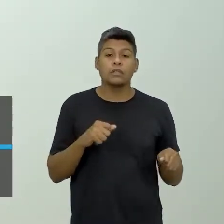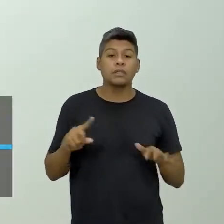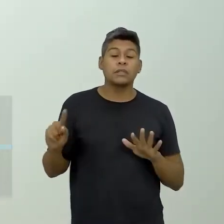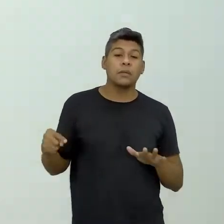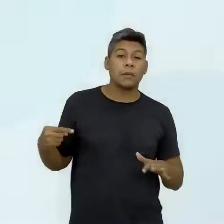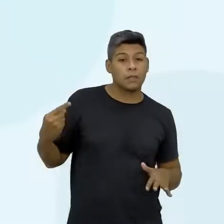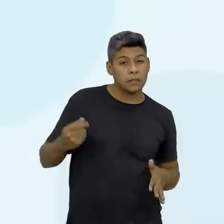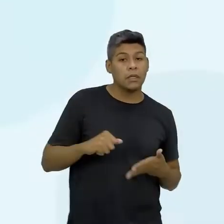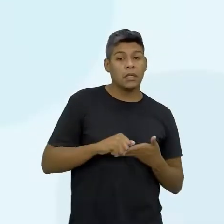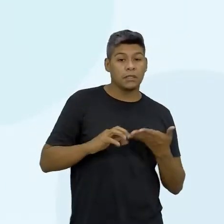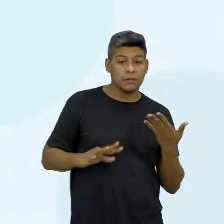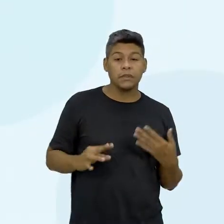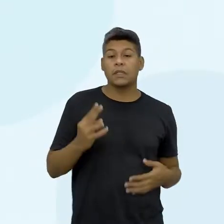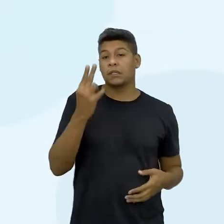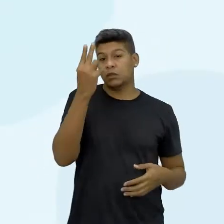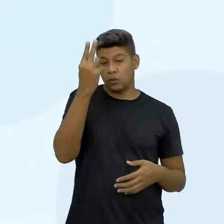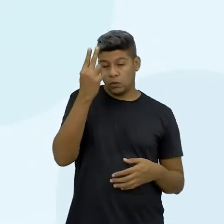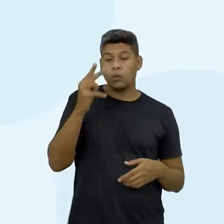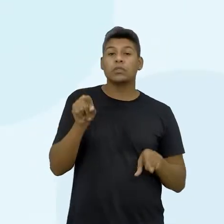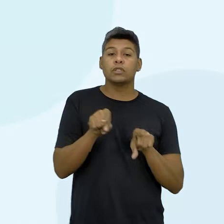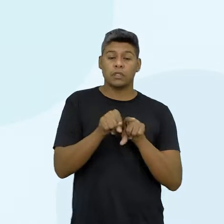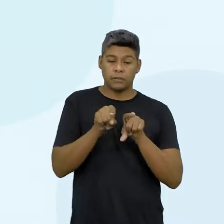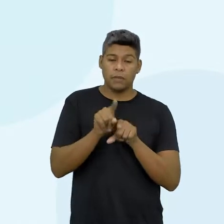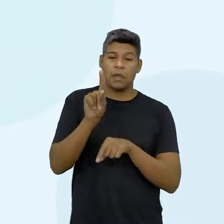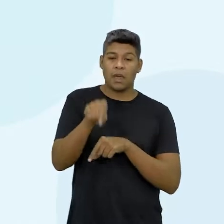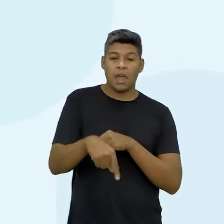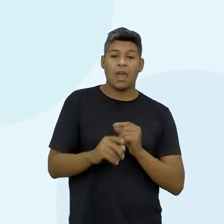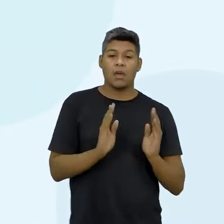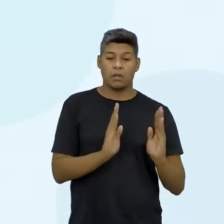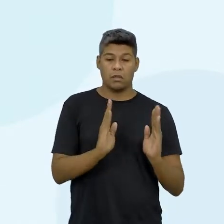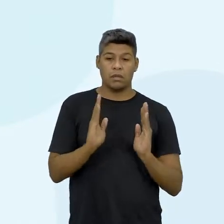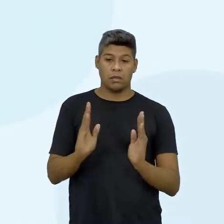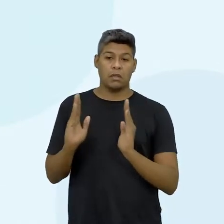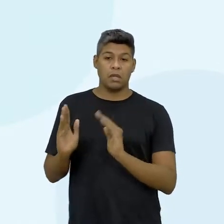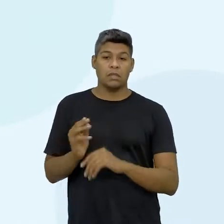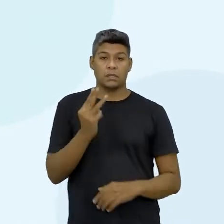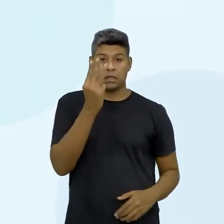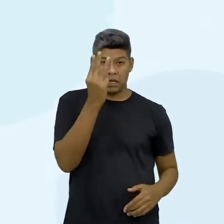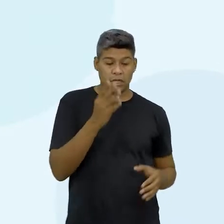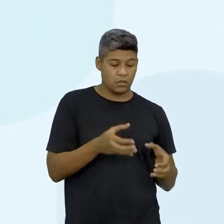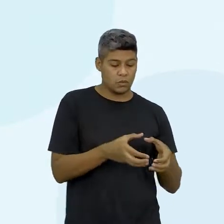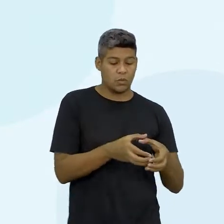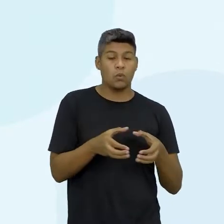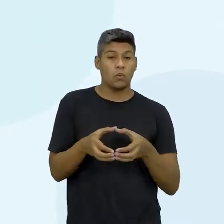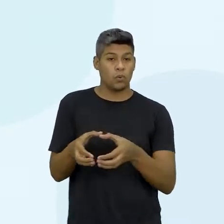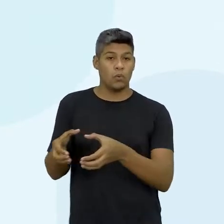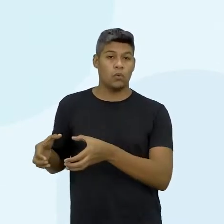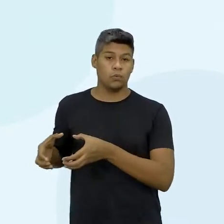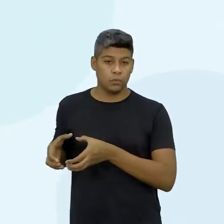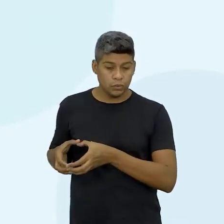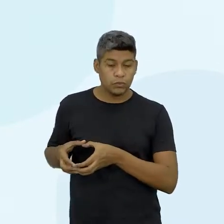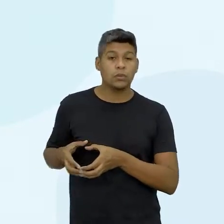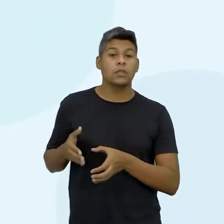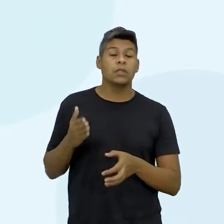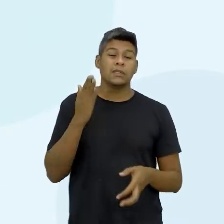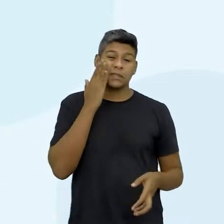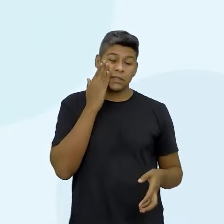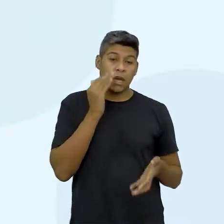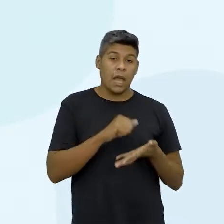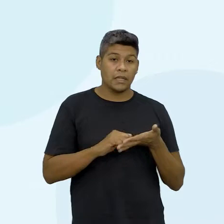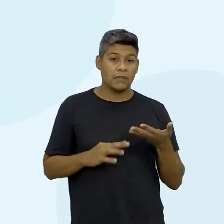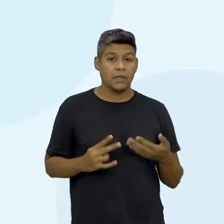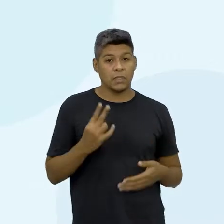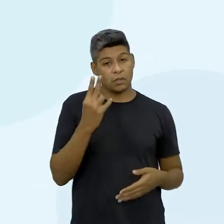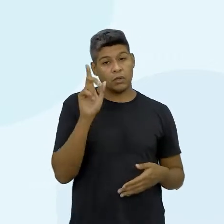para a atividade 2, ela também está subdividida em três subgrupos. Neste caso da atividade